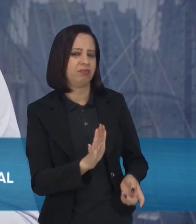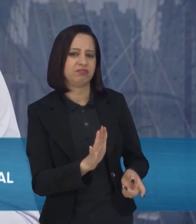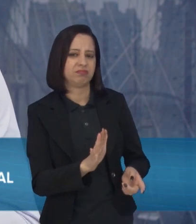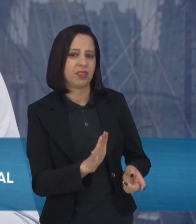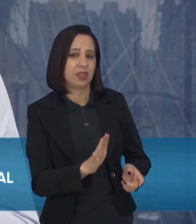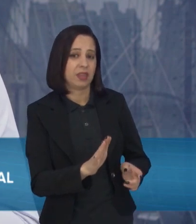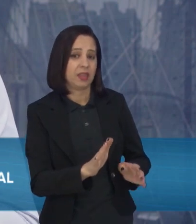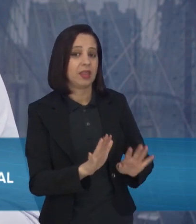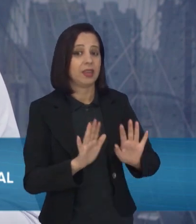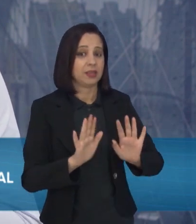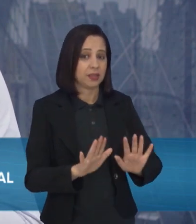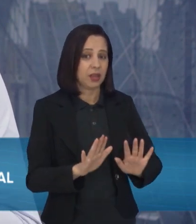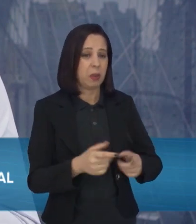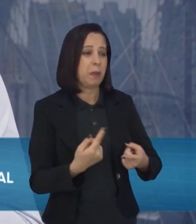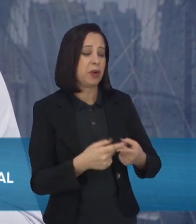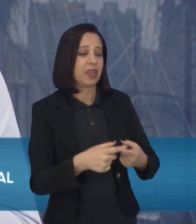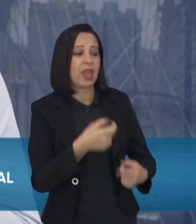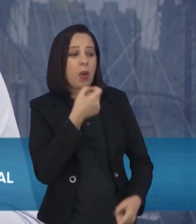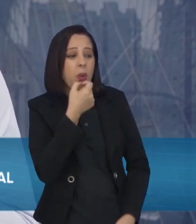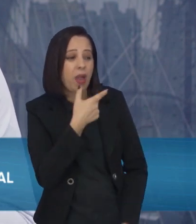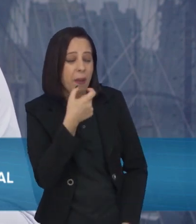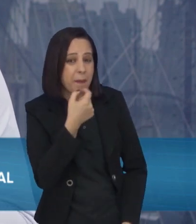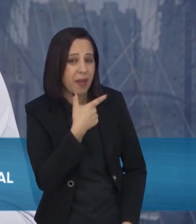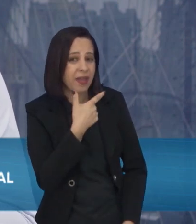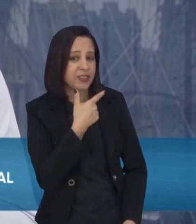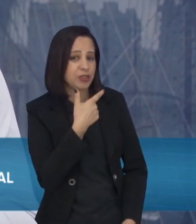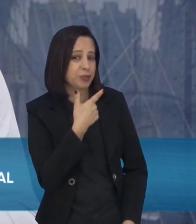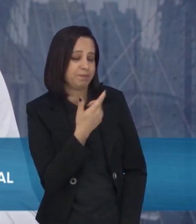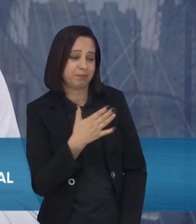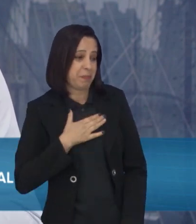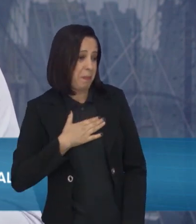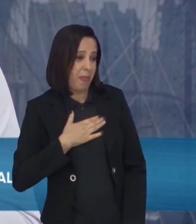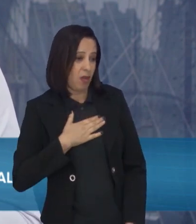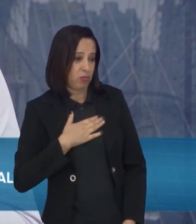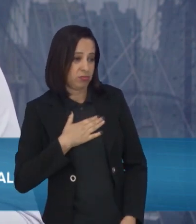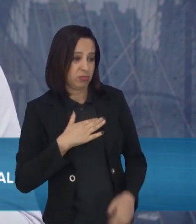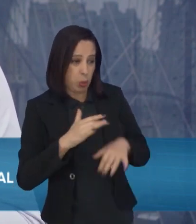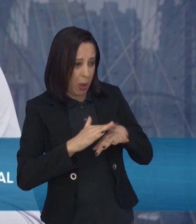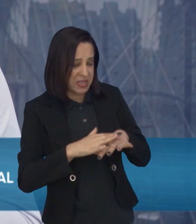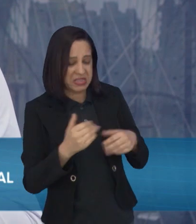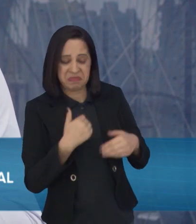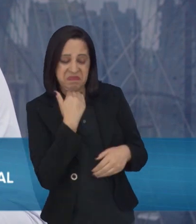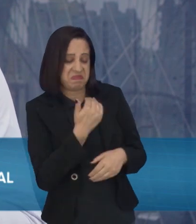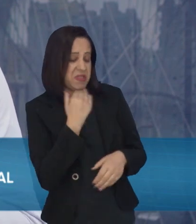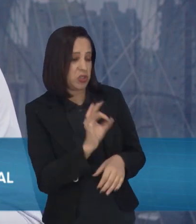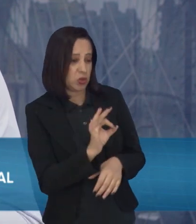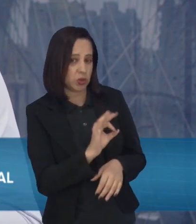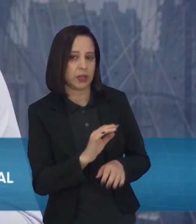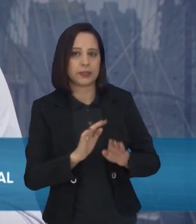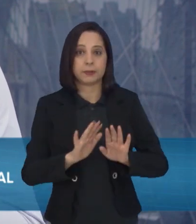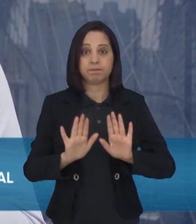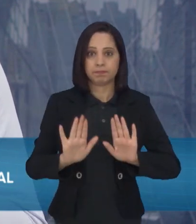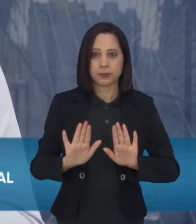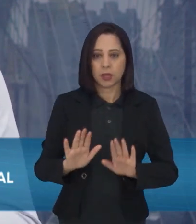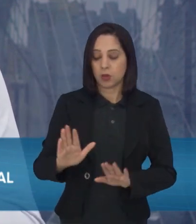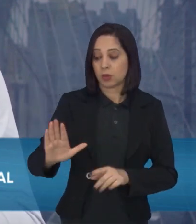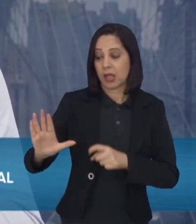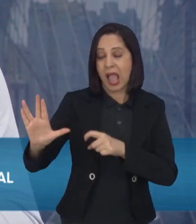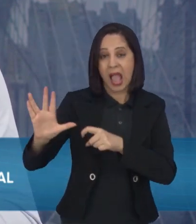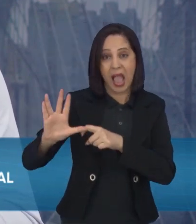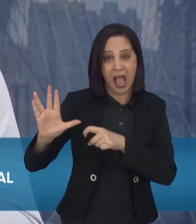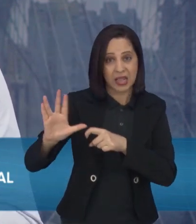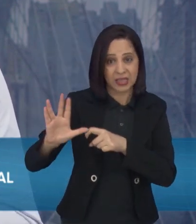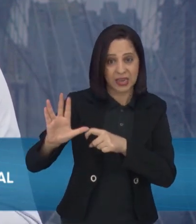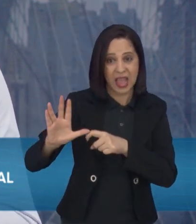Enfim, foi um medicamento que para a gente não teve legal. O cannabis, eu tenho vários